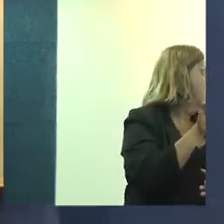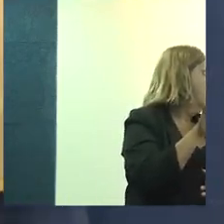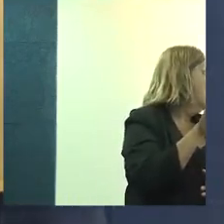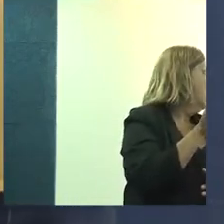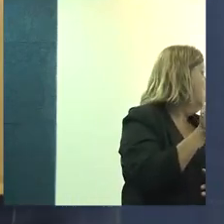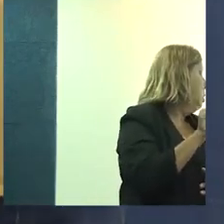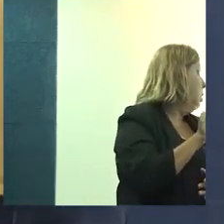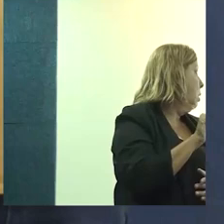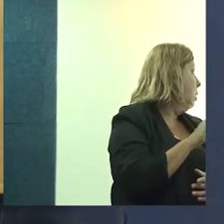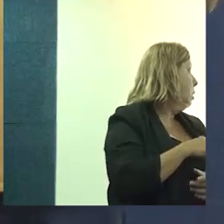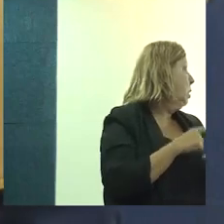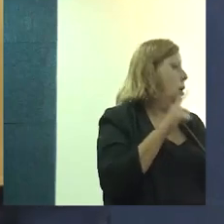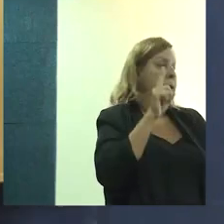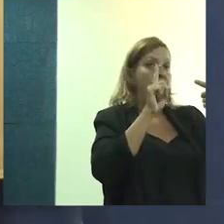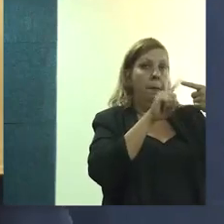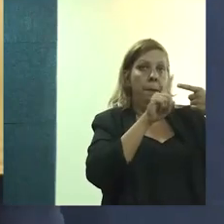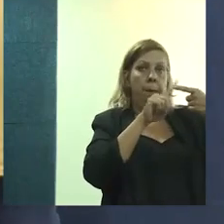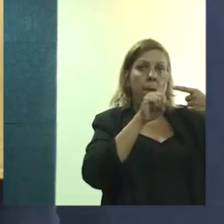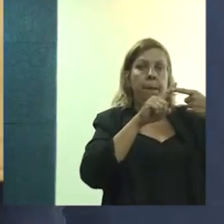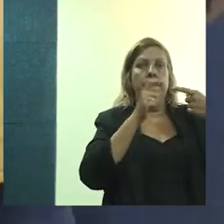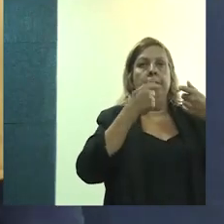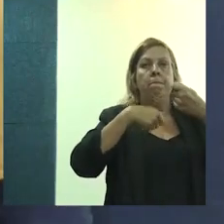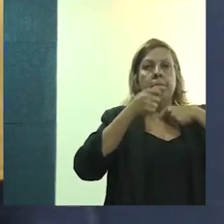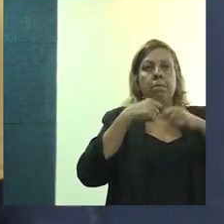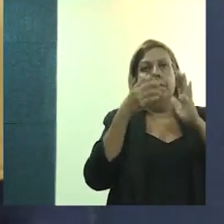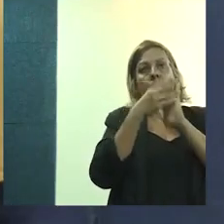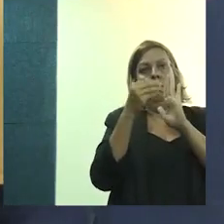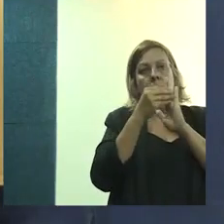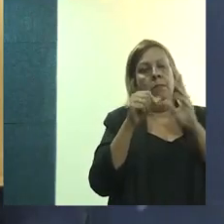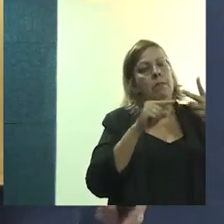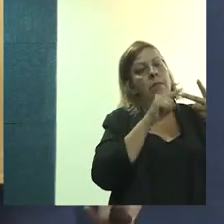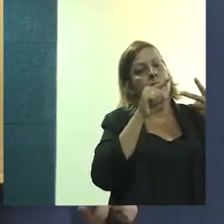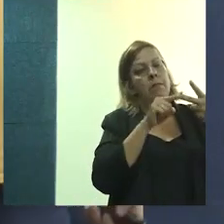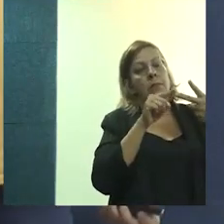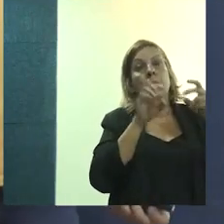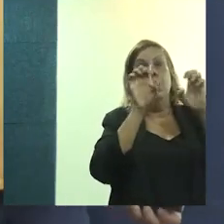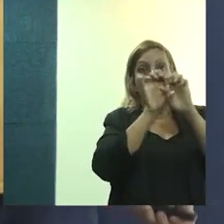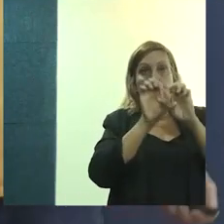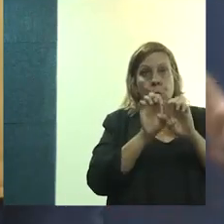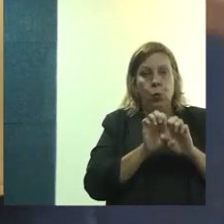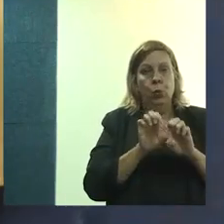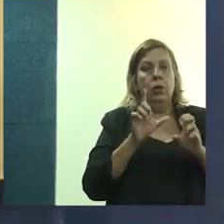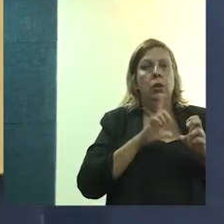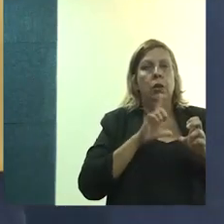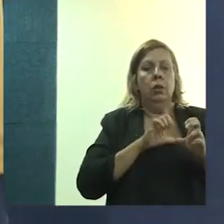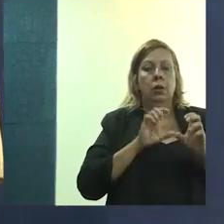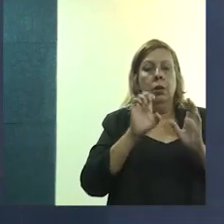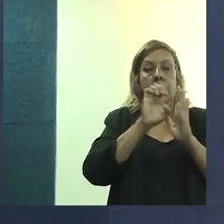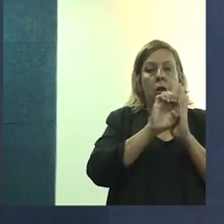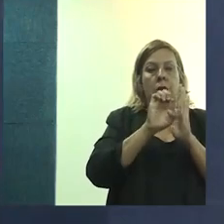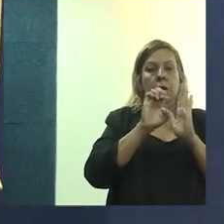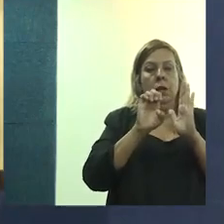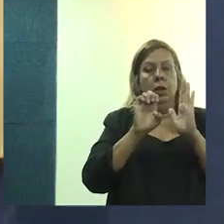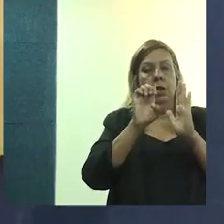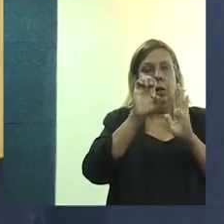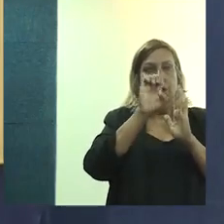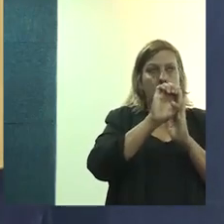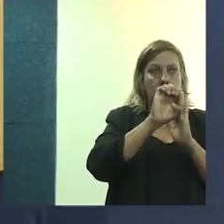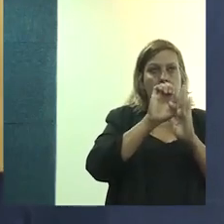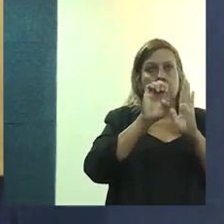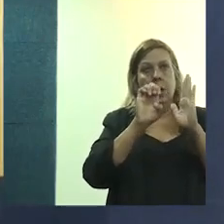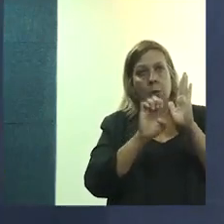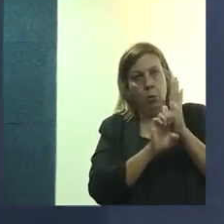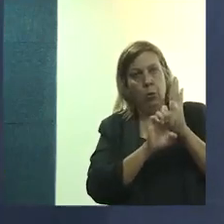três momentos. O primeiro momento, os primórdios do escritório modelo. O segundo momento, a estruturação e revisão do estatuto do escritório